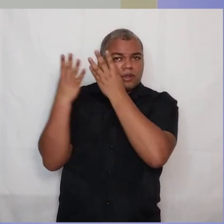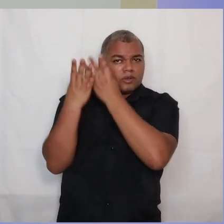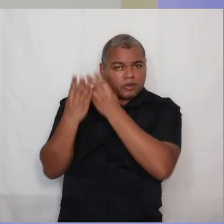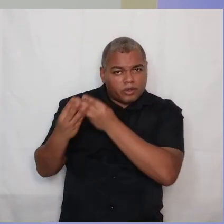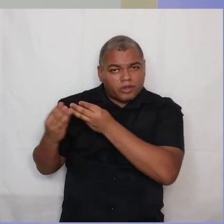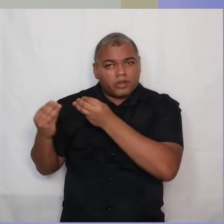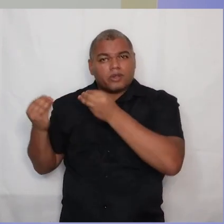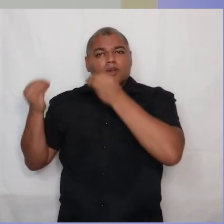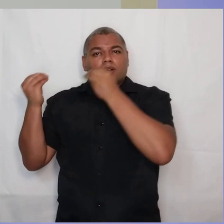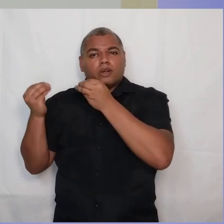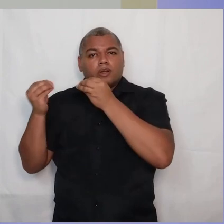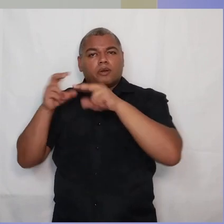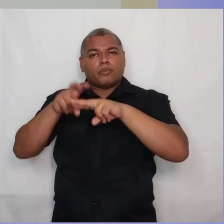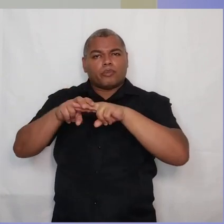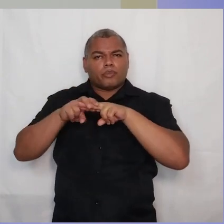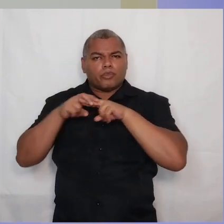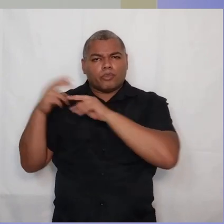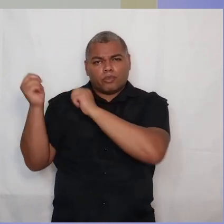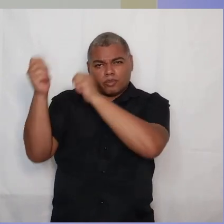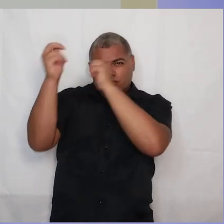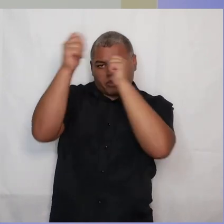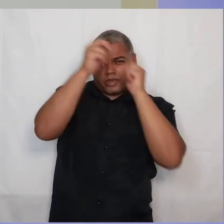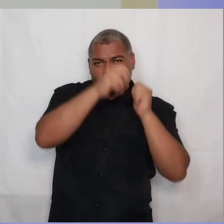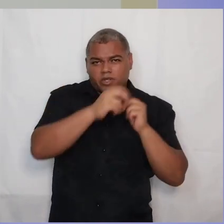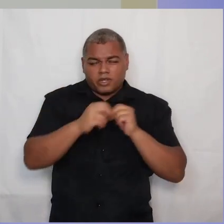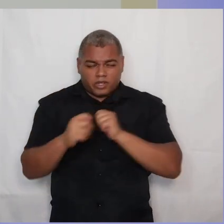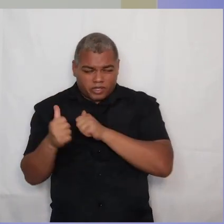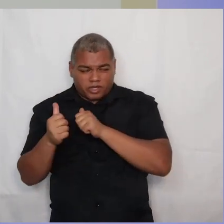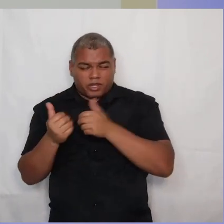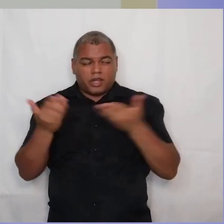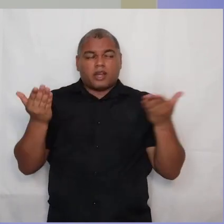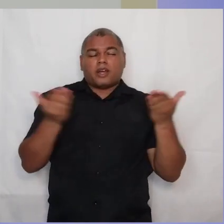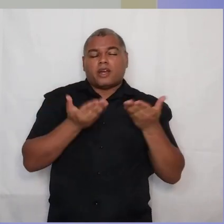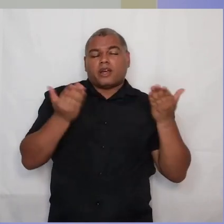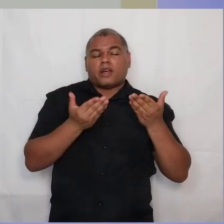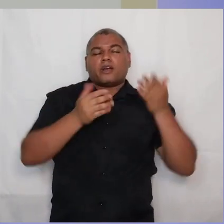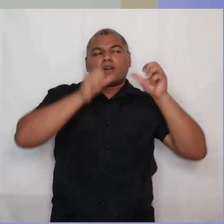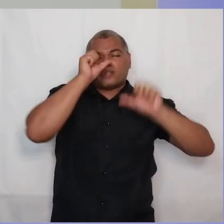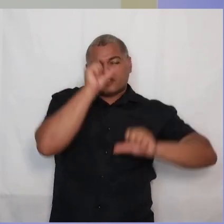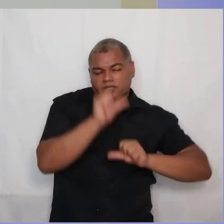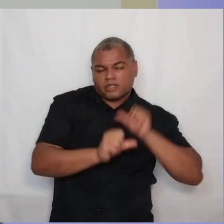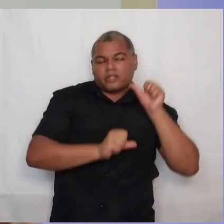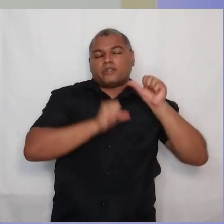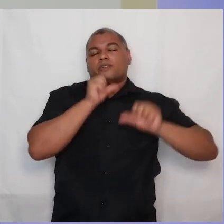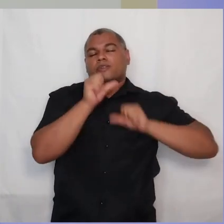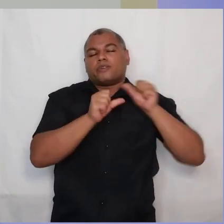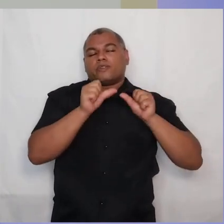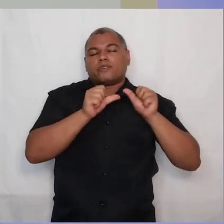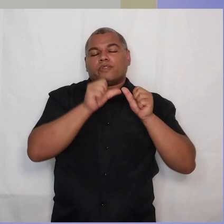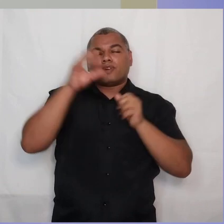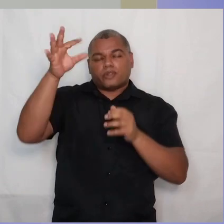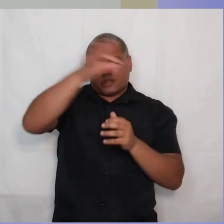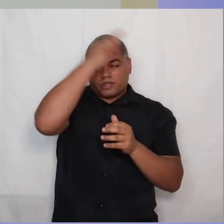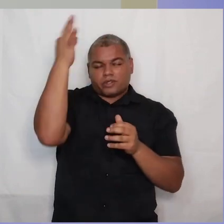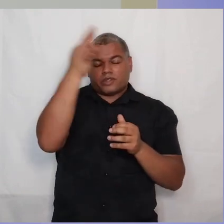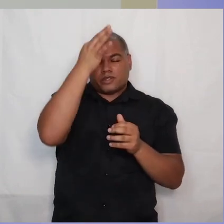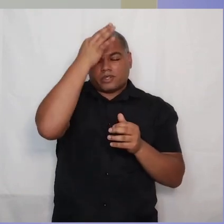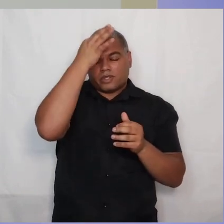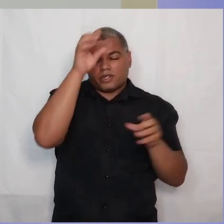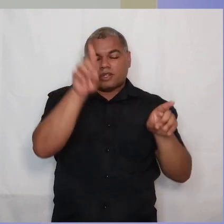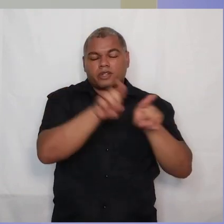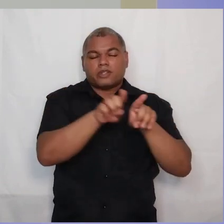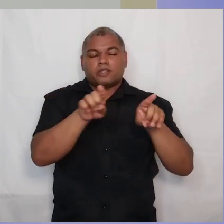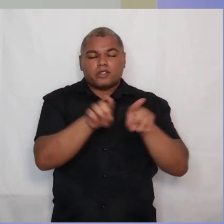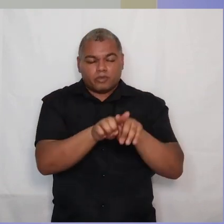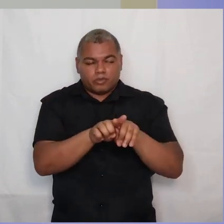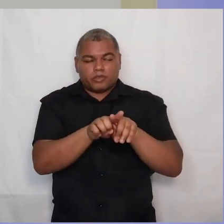desejos enganosos, a se deixar renovar no espírito do entendimento de vocês e a se revestir